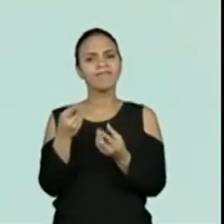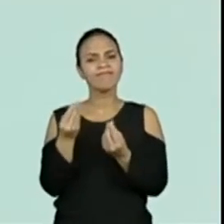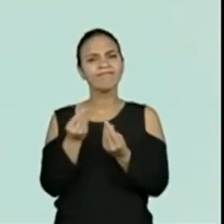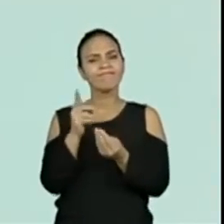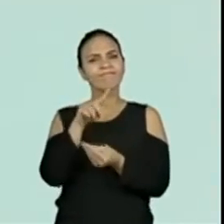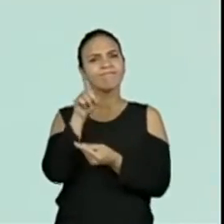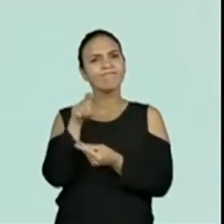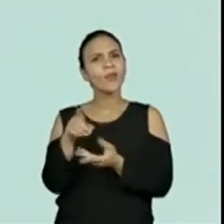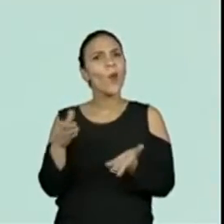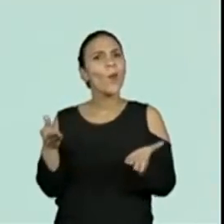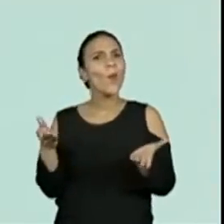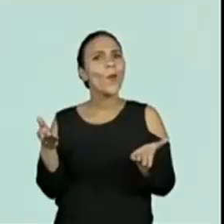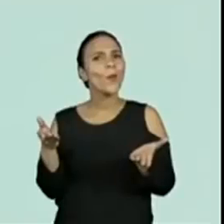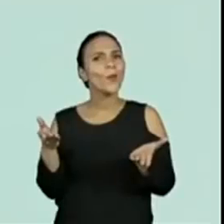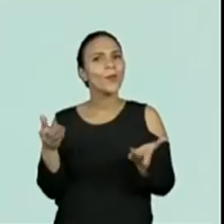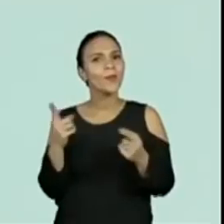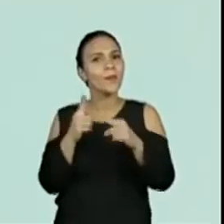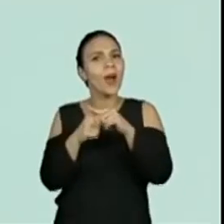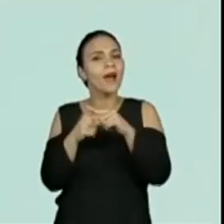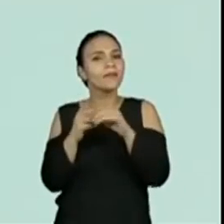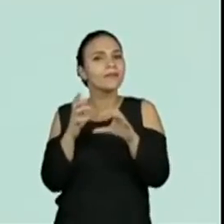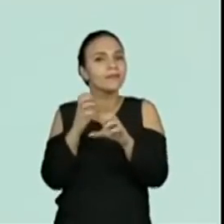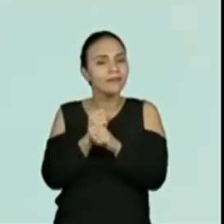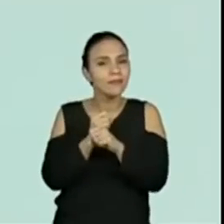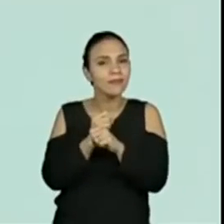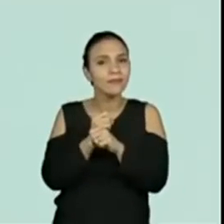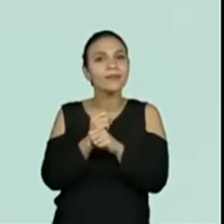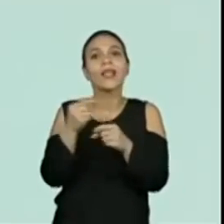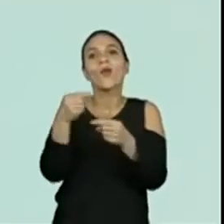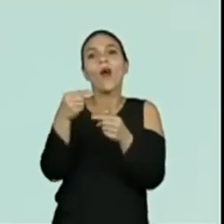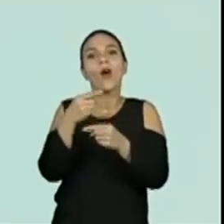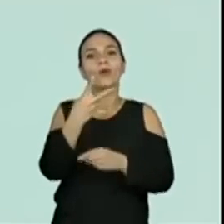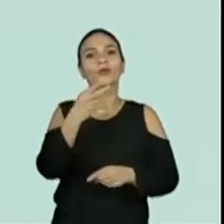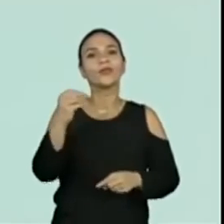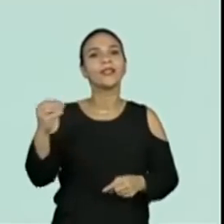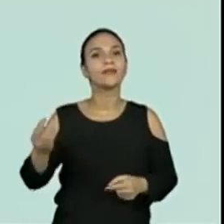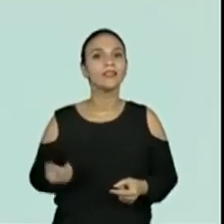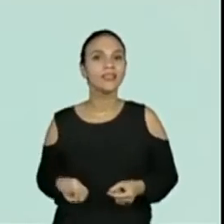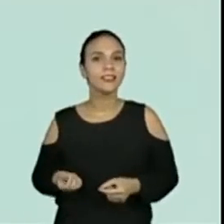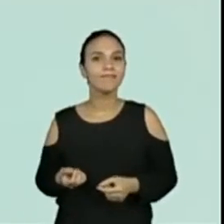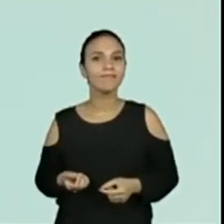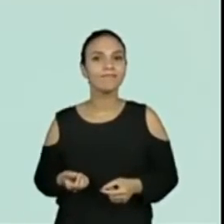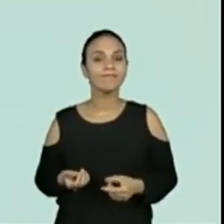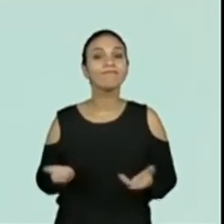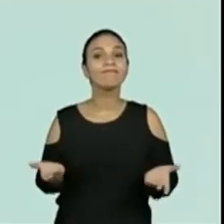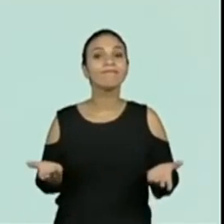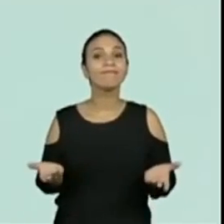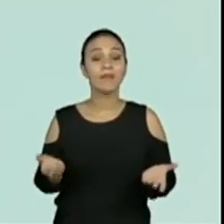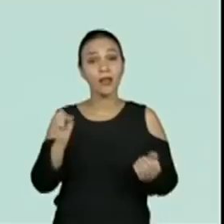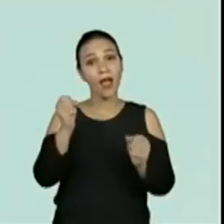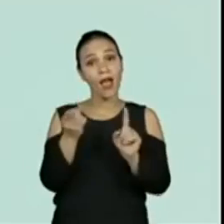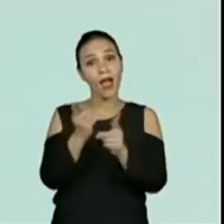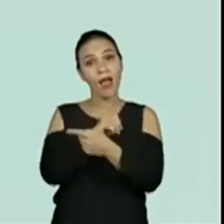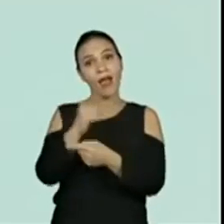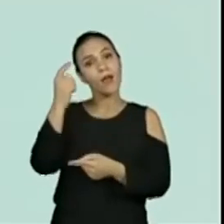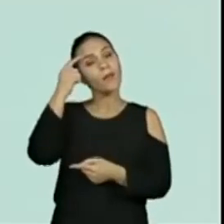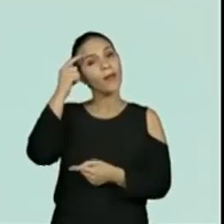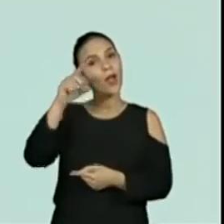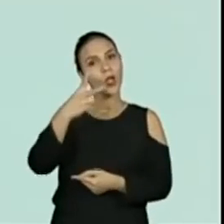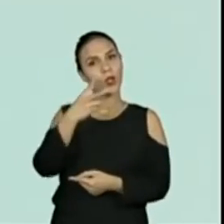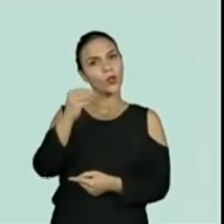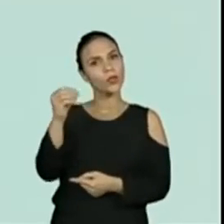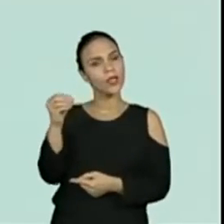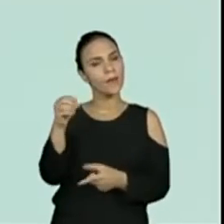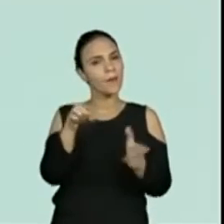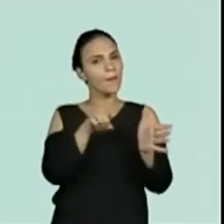número vai dar 200? E aí? Podem utilizar a operação inversa. Faça 200 menos 99. Aí